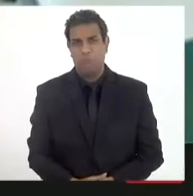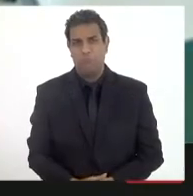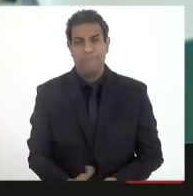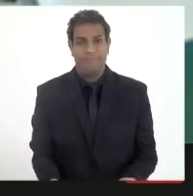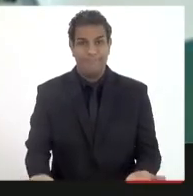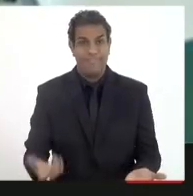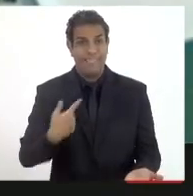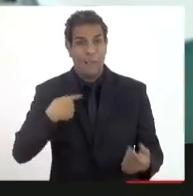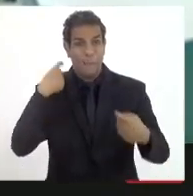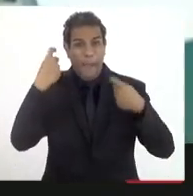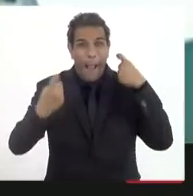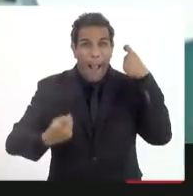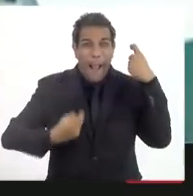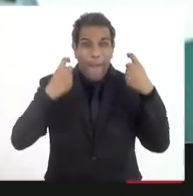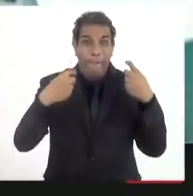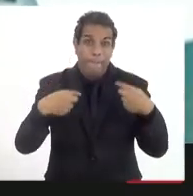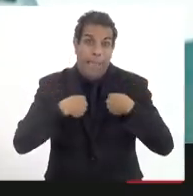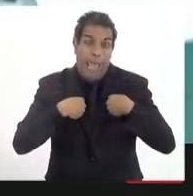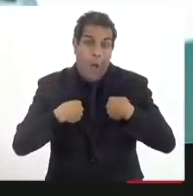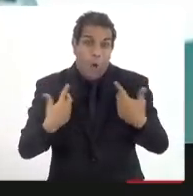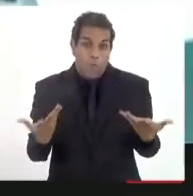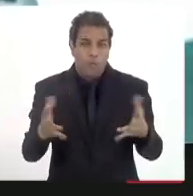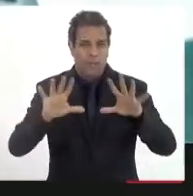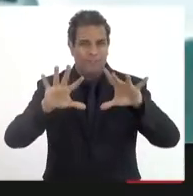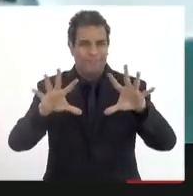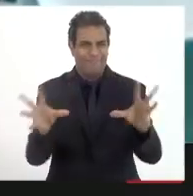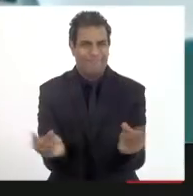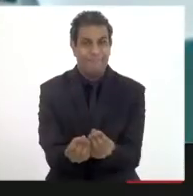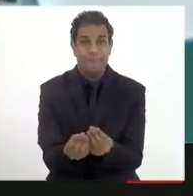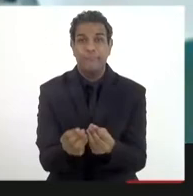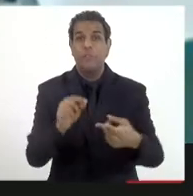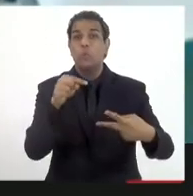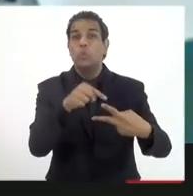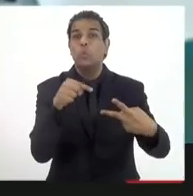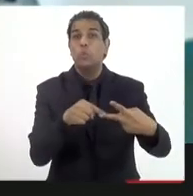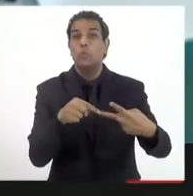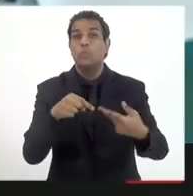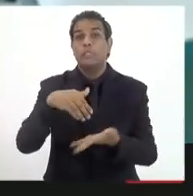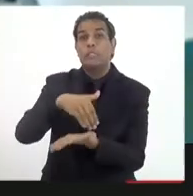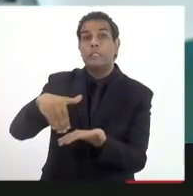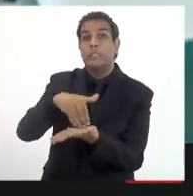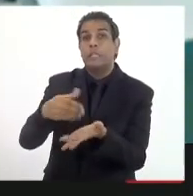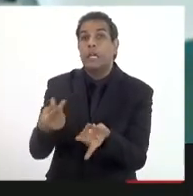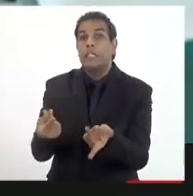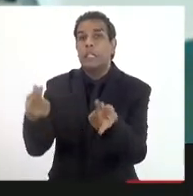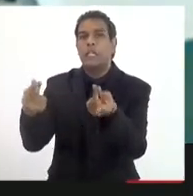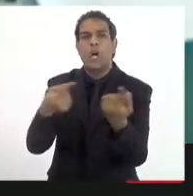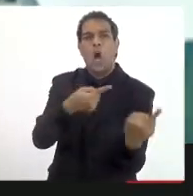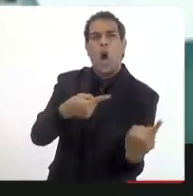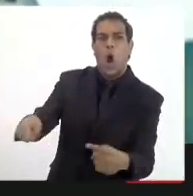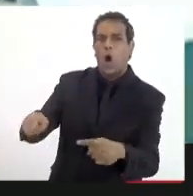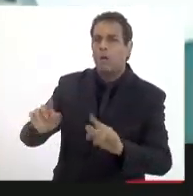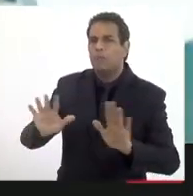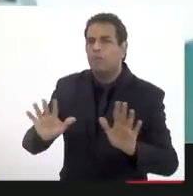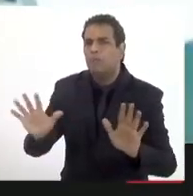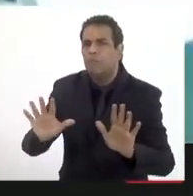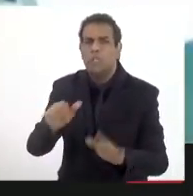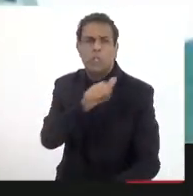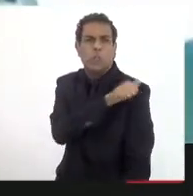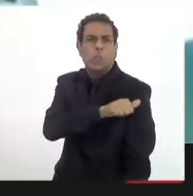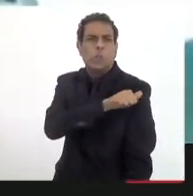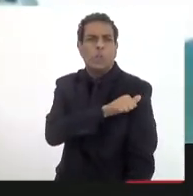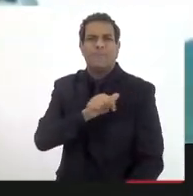Eu já estou preocupado com duas... Só para que estou finalizando. Estou preocupado com duas coisas. Primeiro, Secretaria de Fazenda. Nada conta no meu amigo Léo aqui.